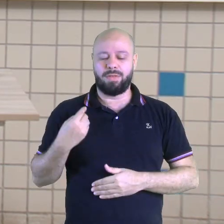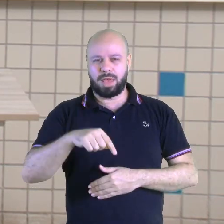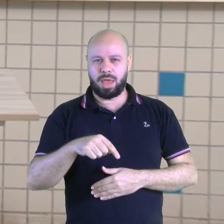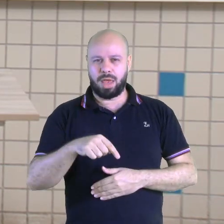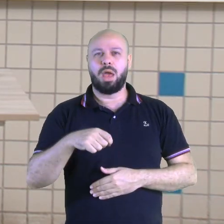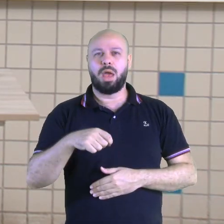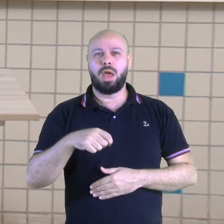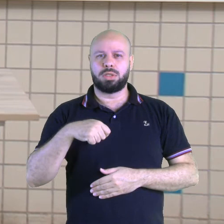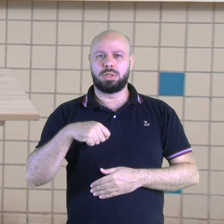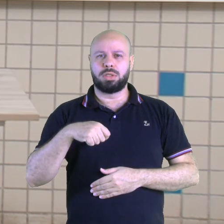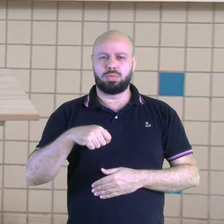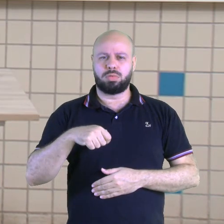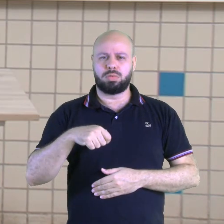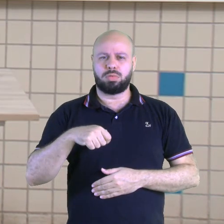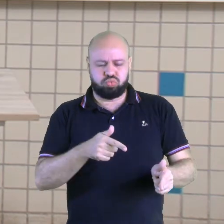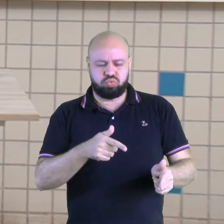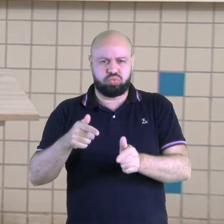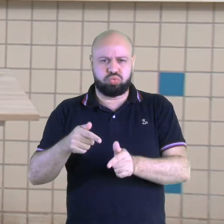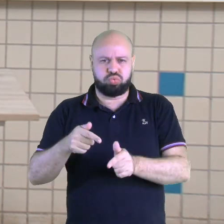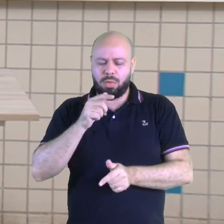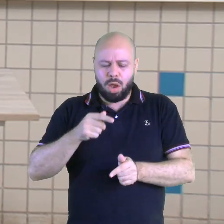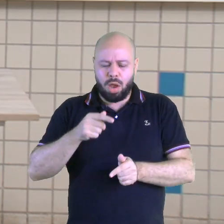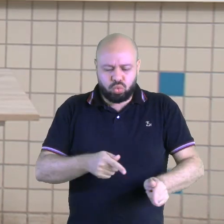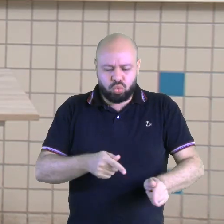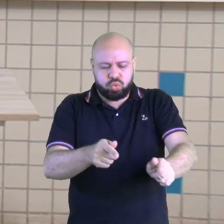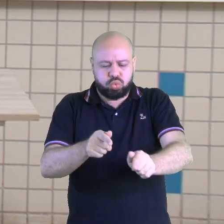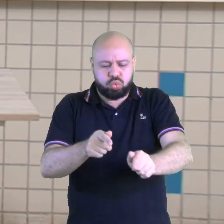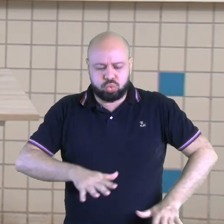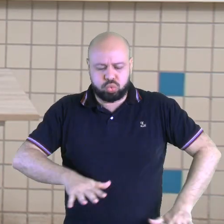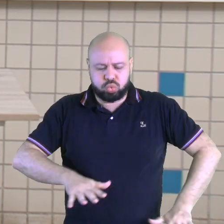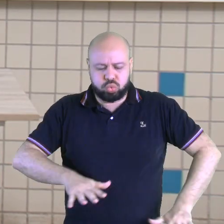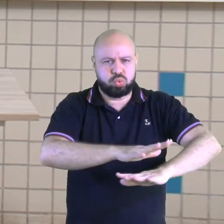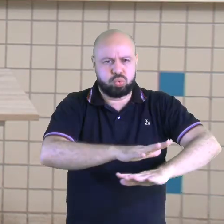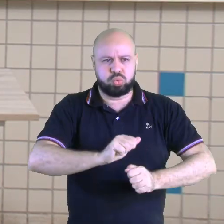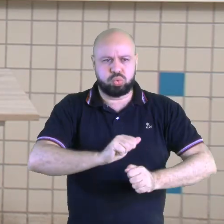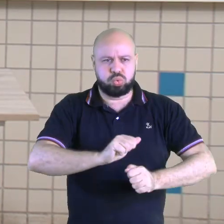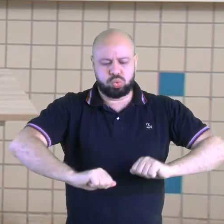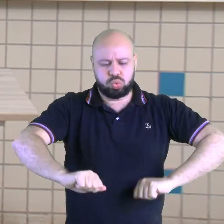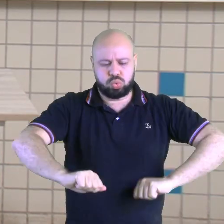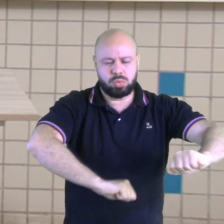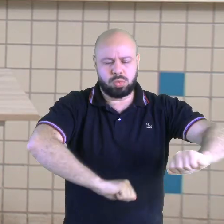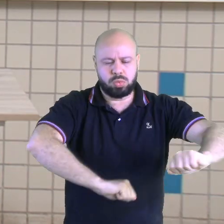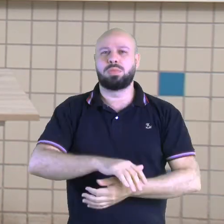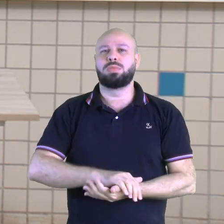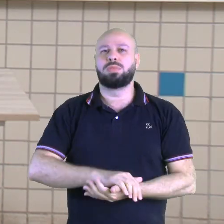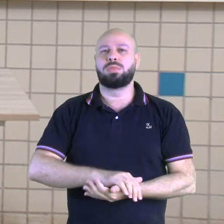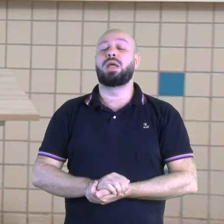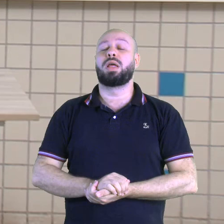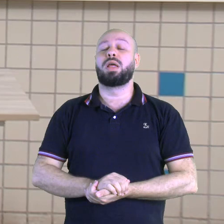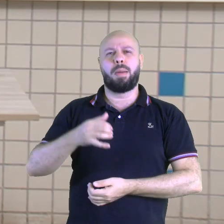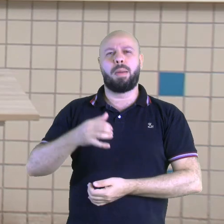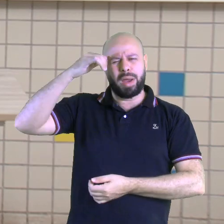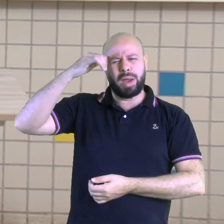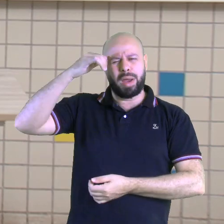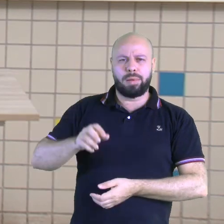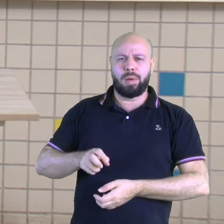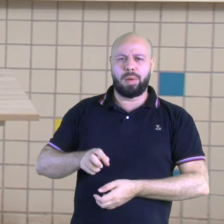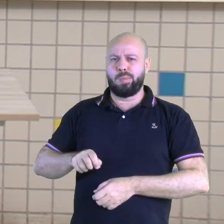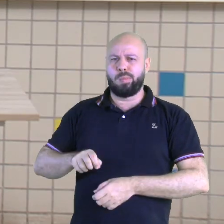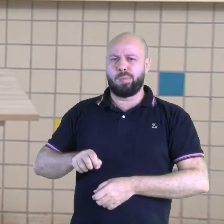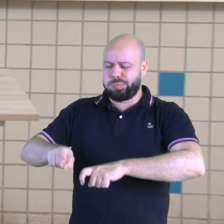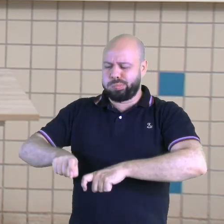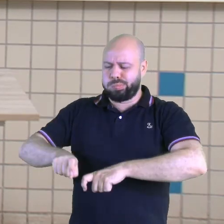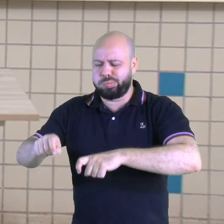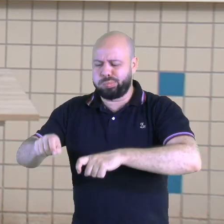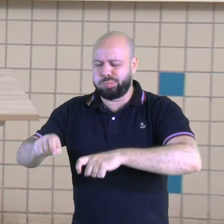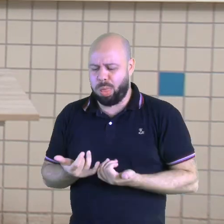agropecuária também. Como nós estudamos lá sobre pecuária e agricultura. Na agricultura, na produção de grãos,